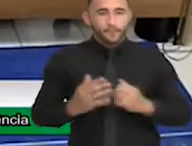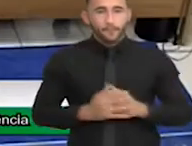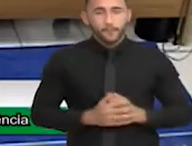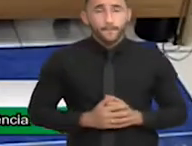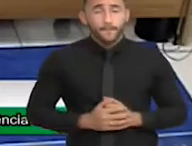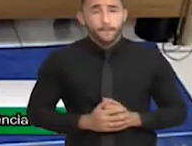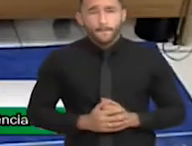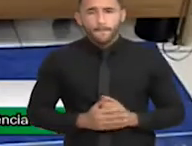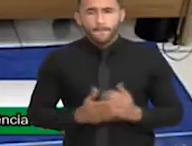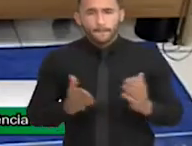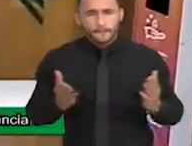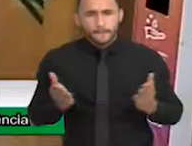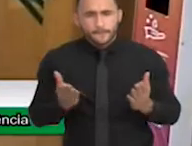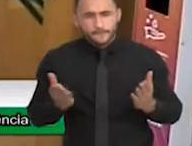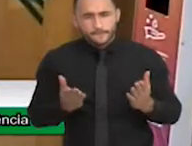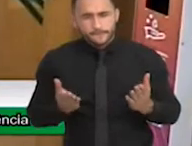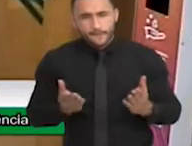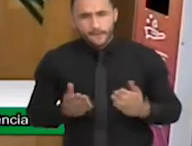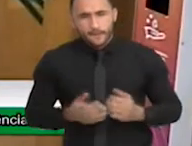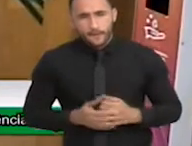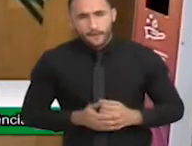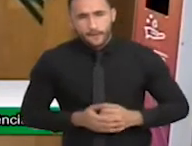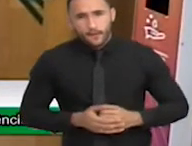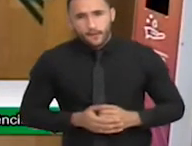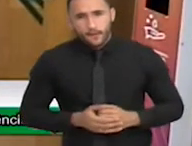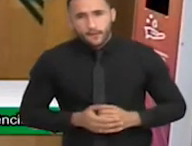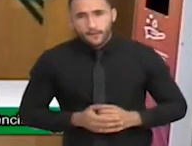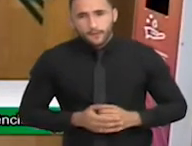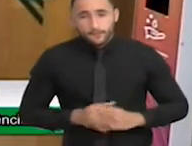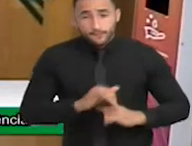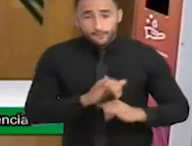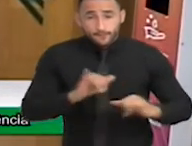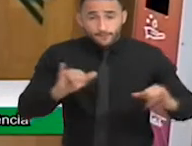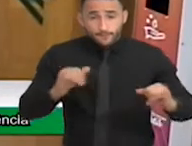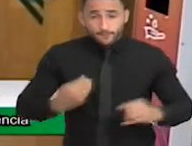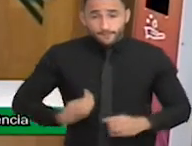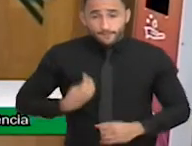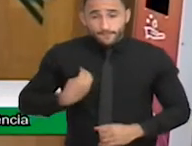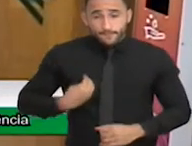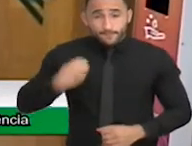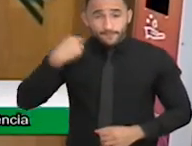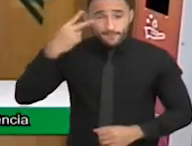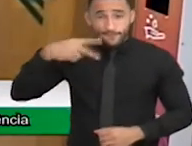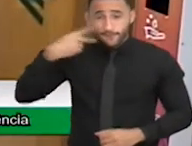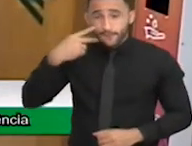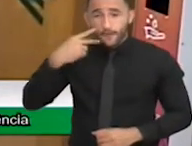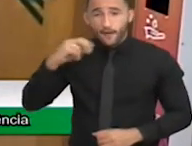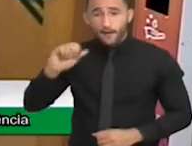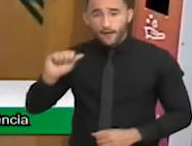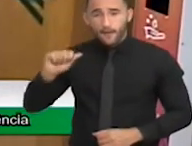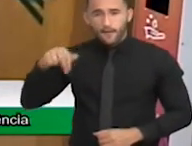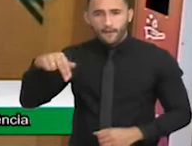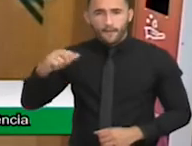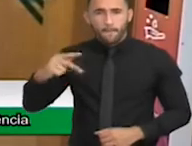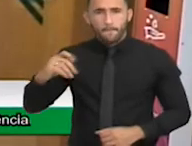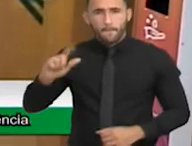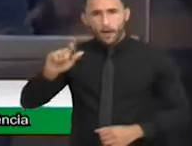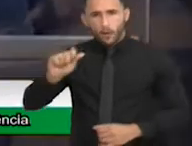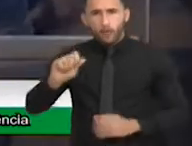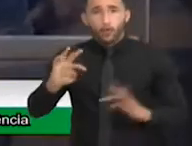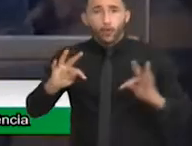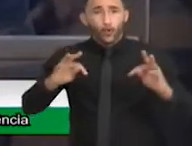Gostaria também de registrar a presença da vereadora Ana Paula, que também todos os movimentos,